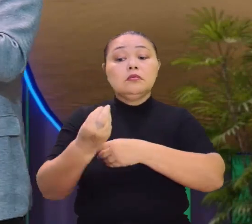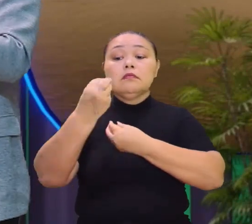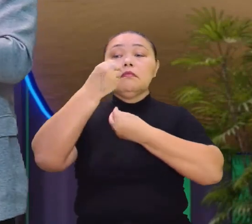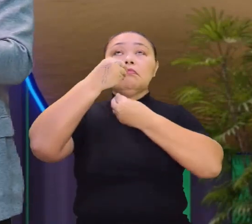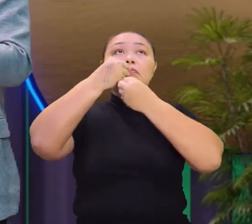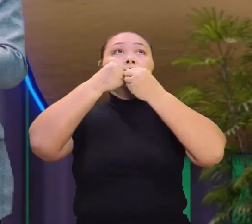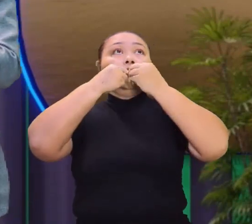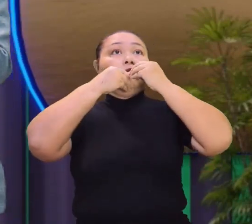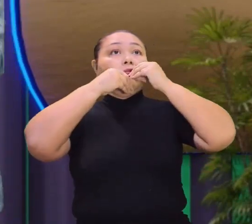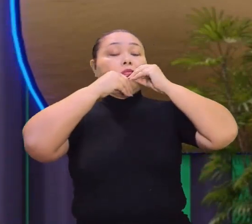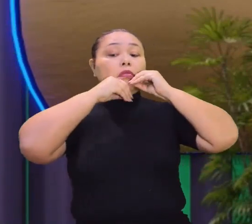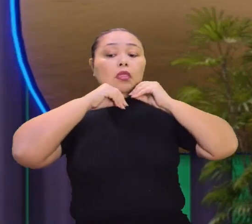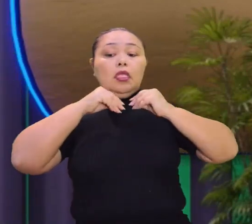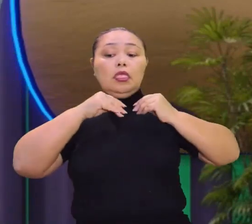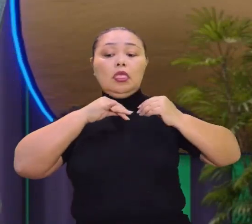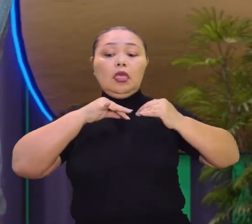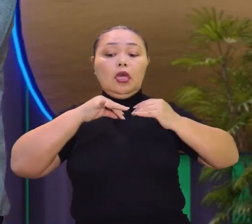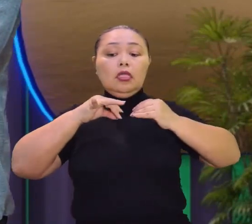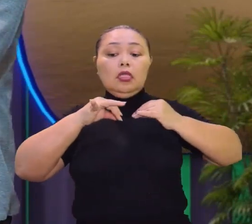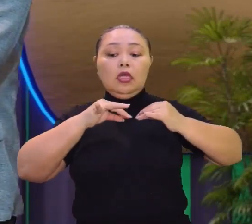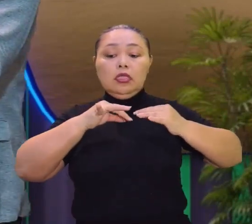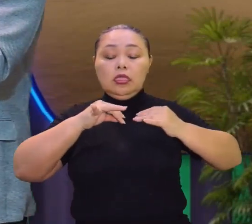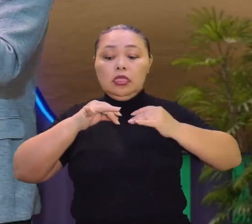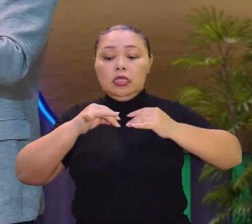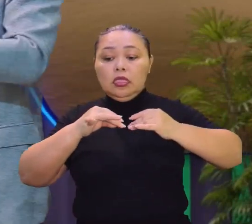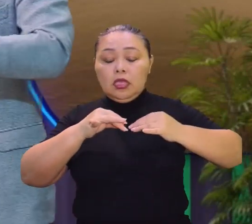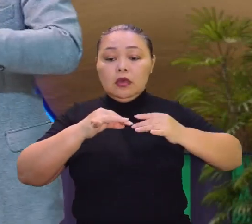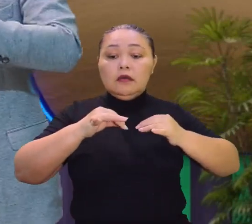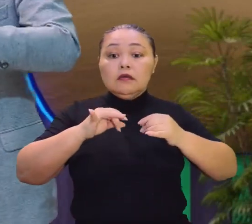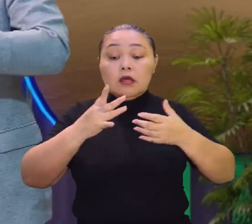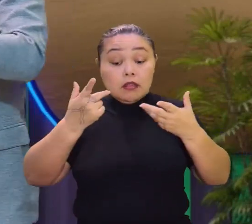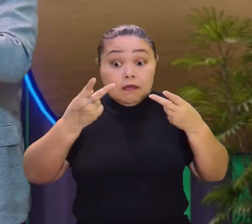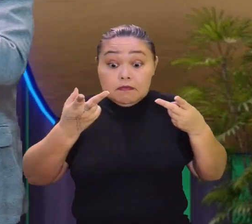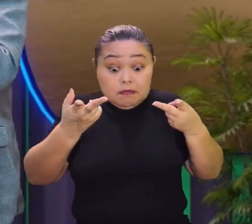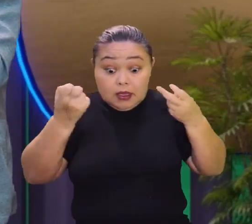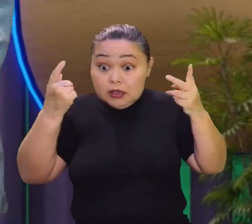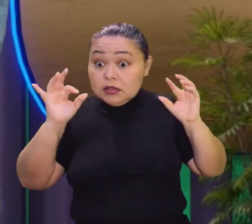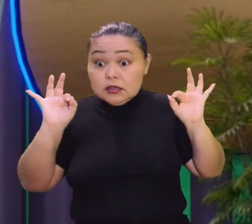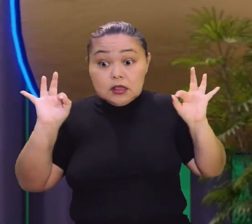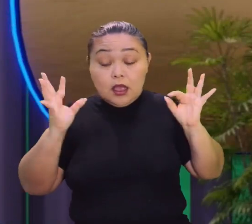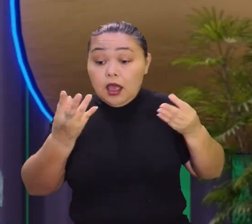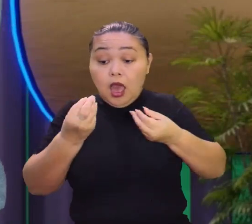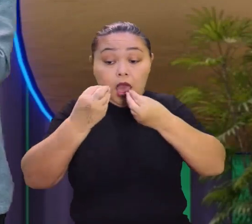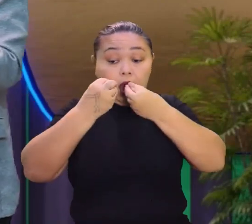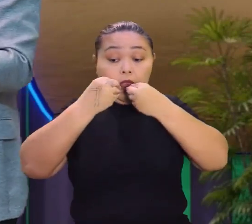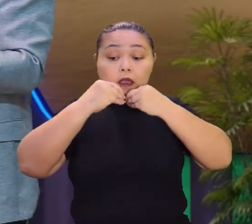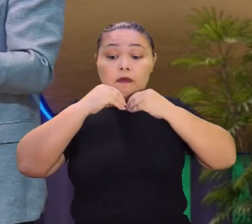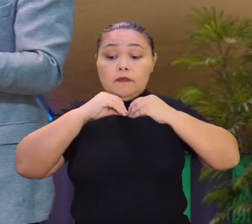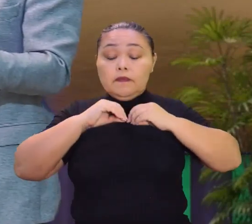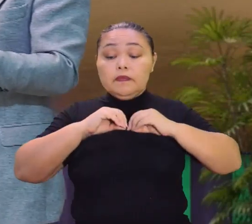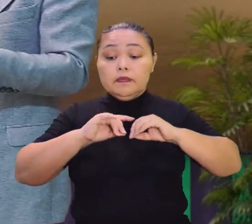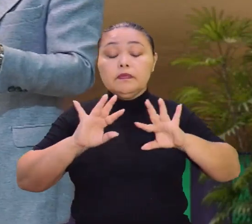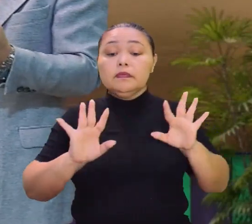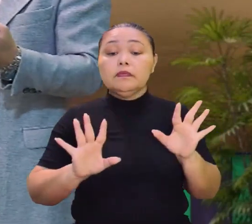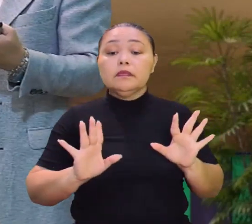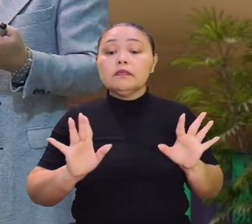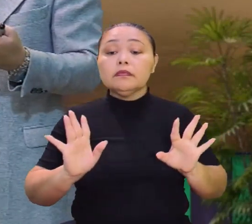Um metal em forma líquida. Então, gente nem percebe que está ingerindo ele.